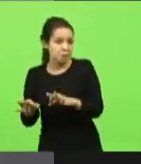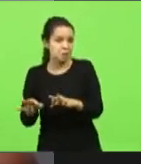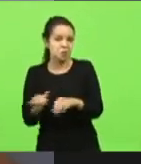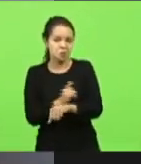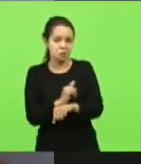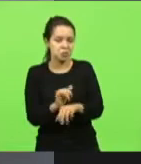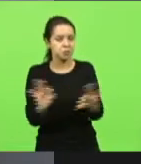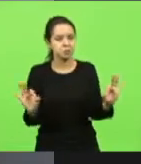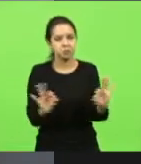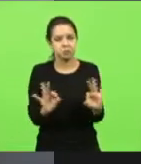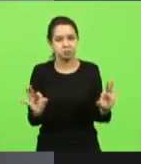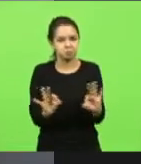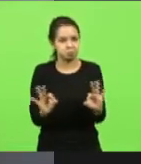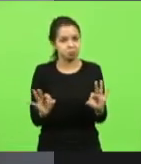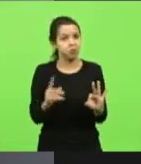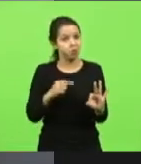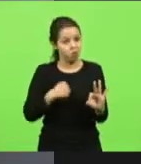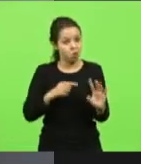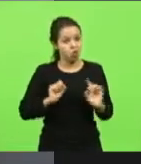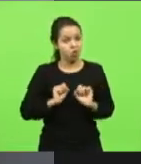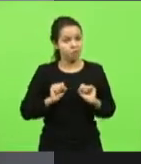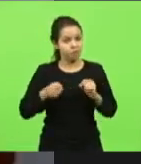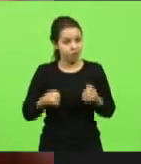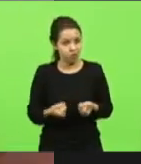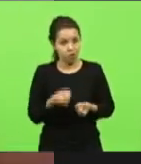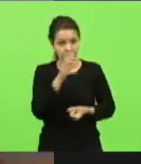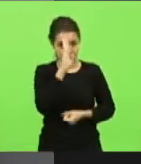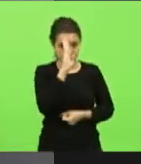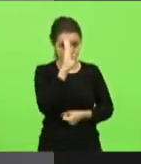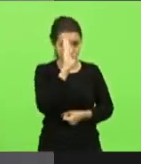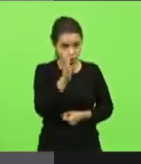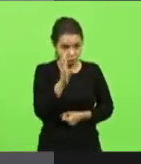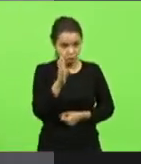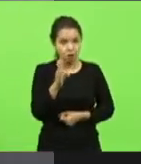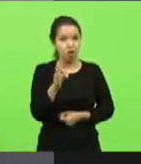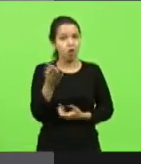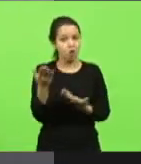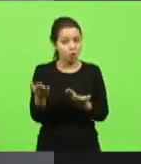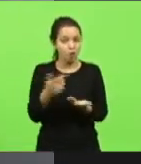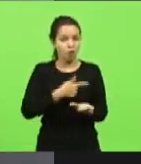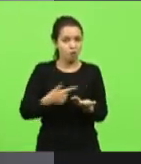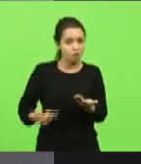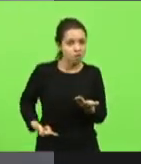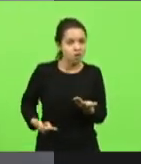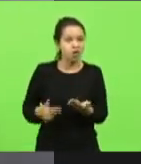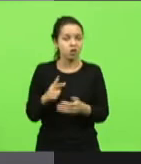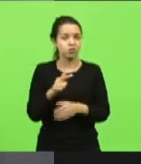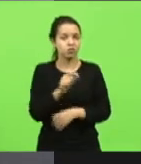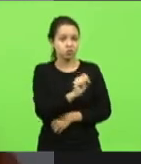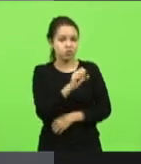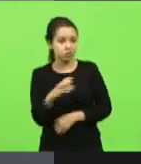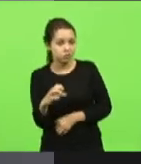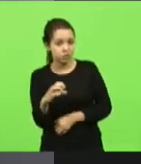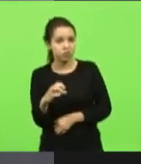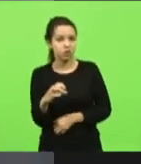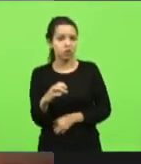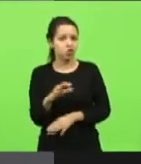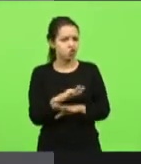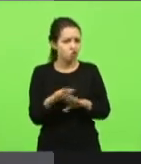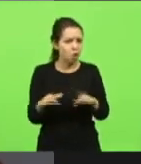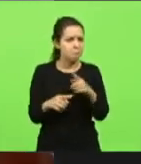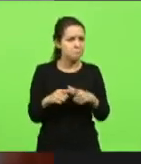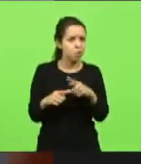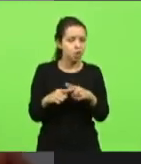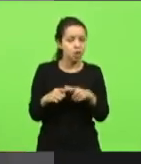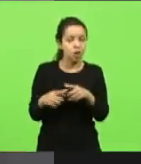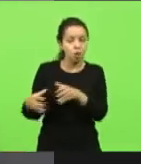defendo que a prioridade que tem que dar o governo de Santa Catarina não é só porque é um setor